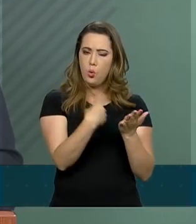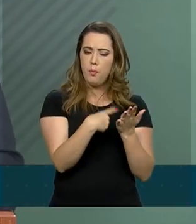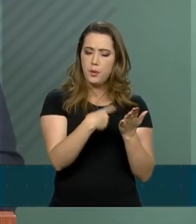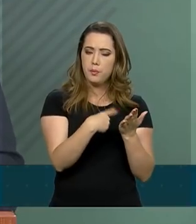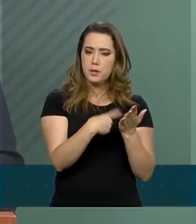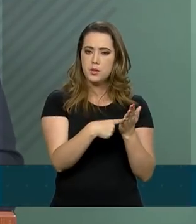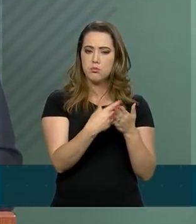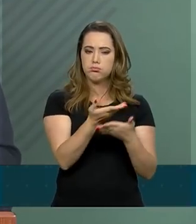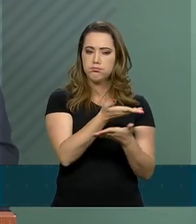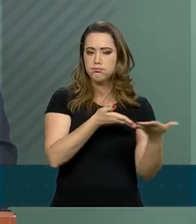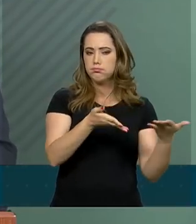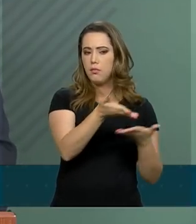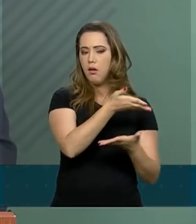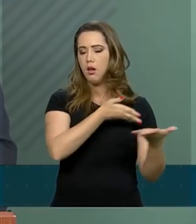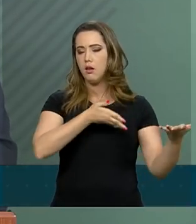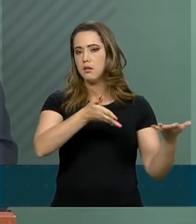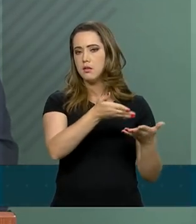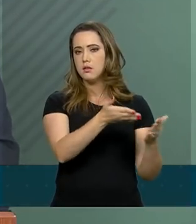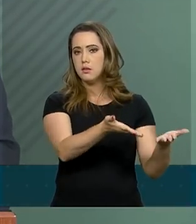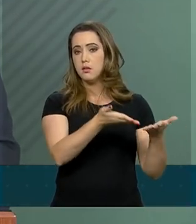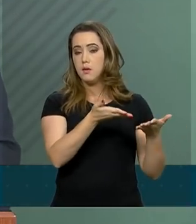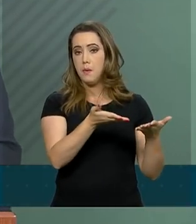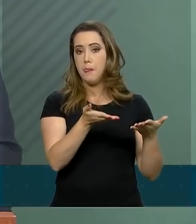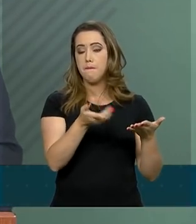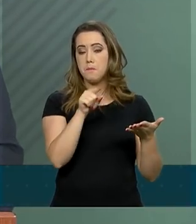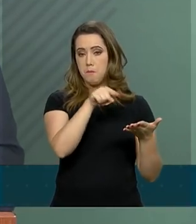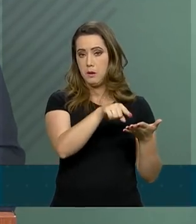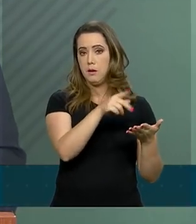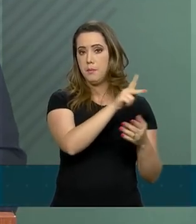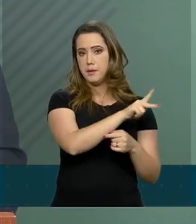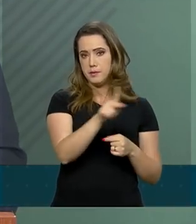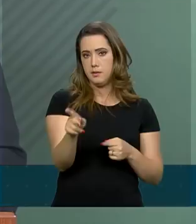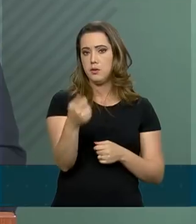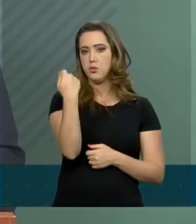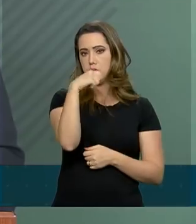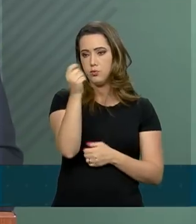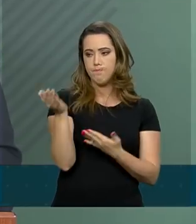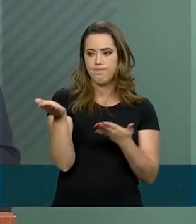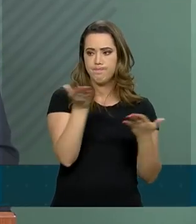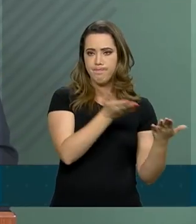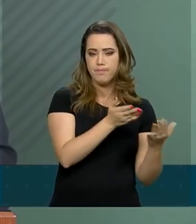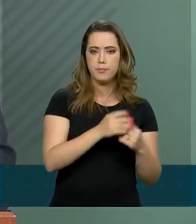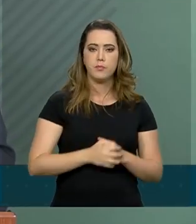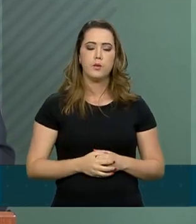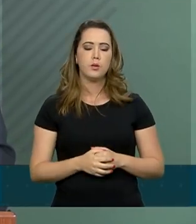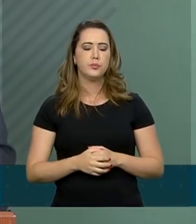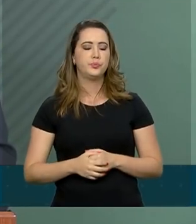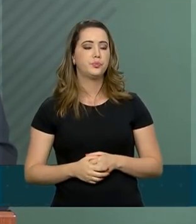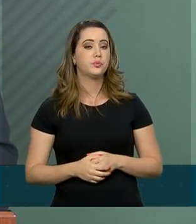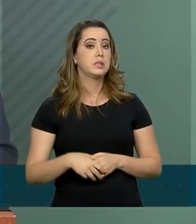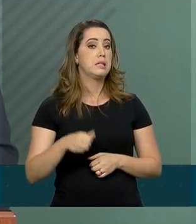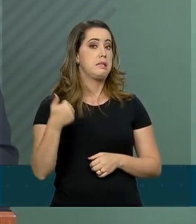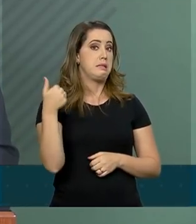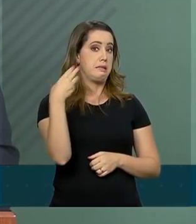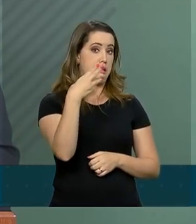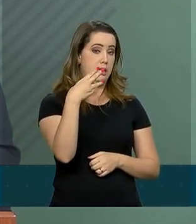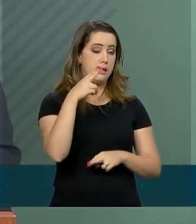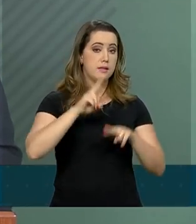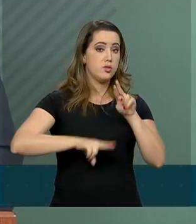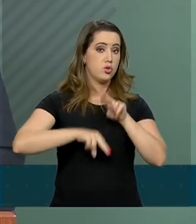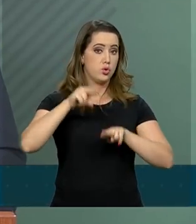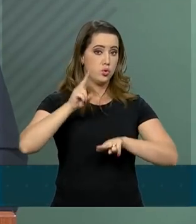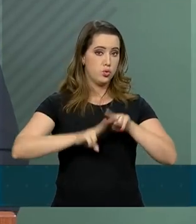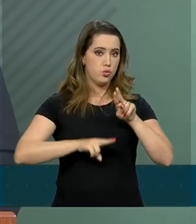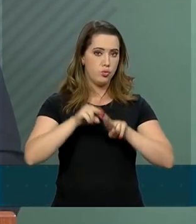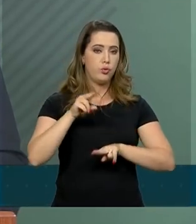acordos e sendo recebido pelo presidente Macri naquele país. No dia 13 de junho, há uma previsão de